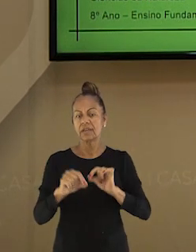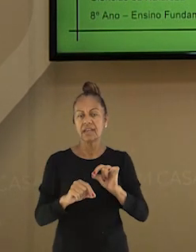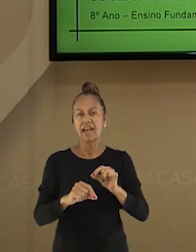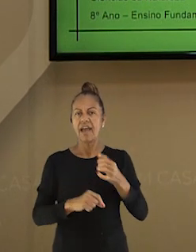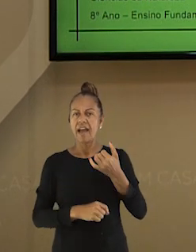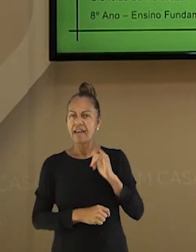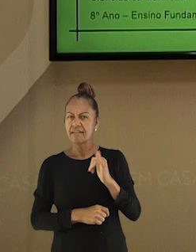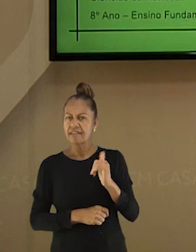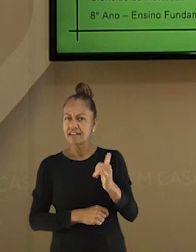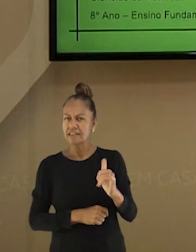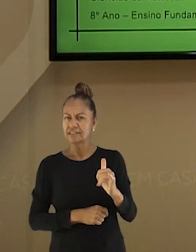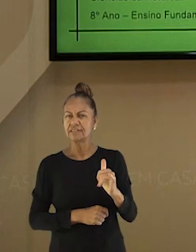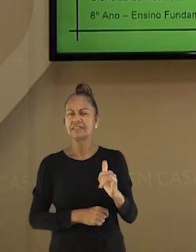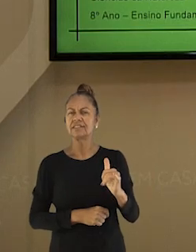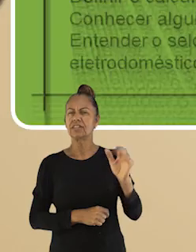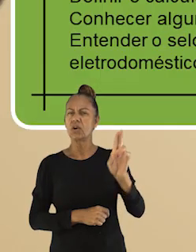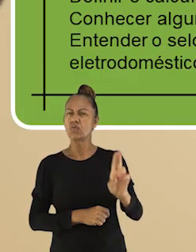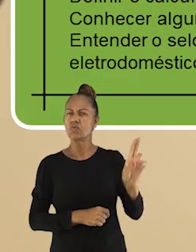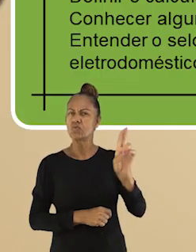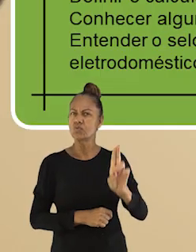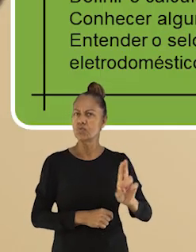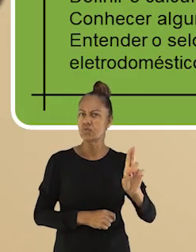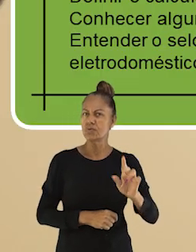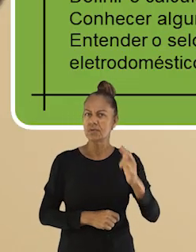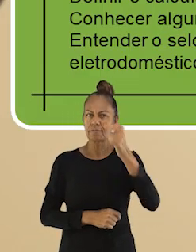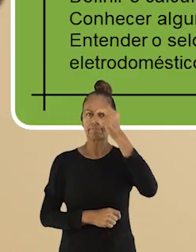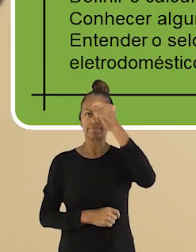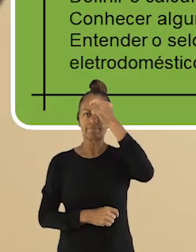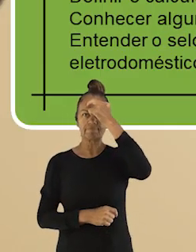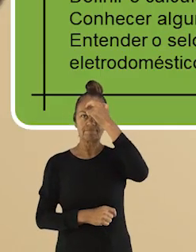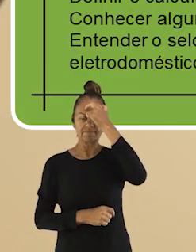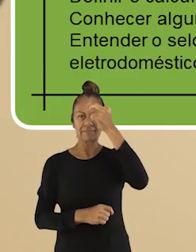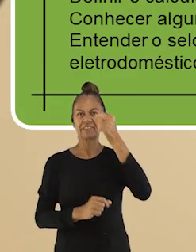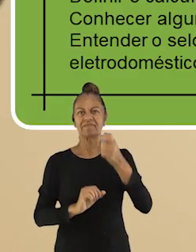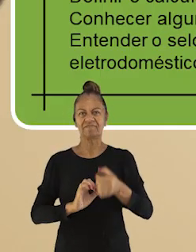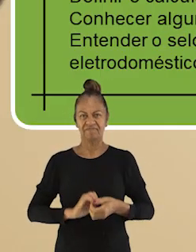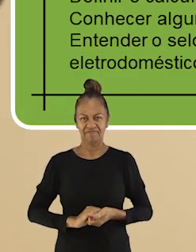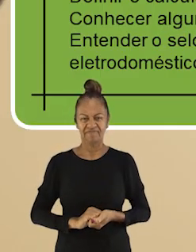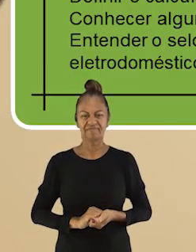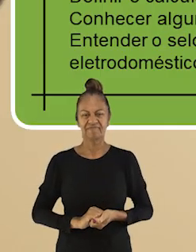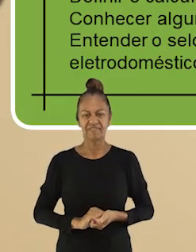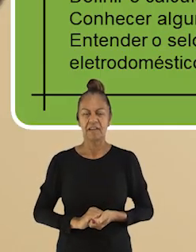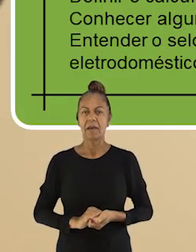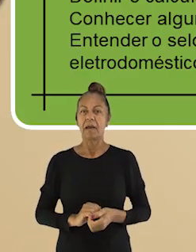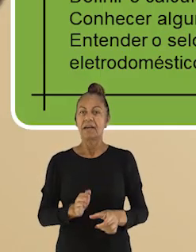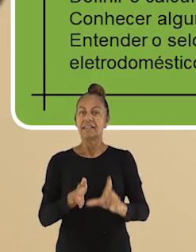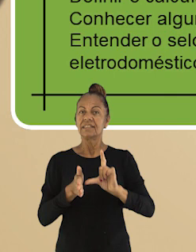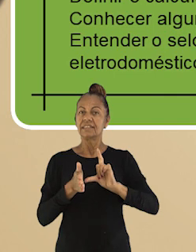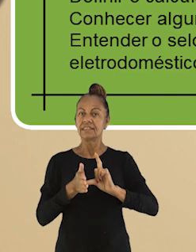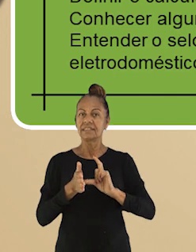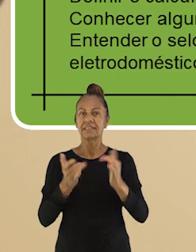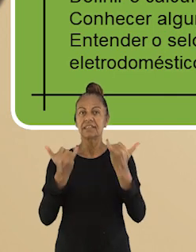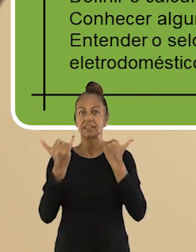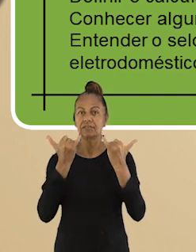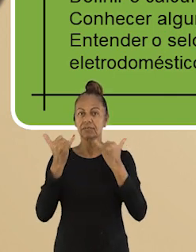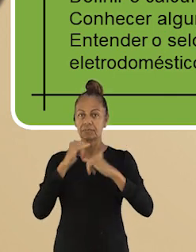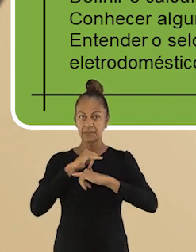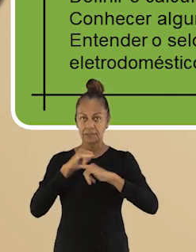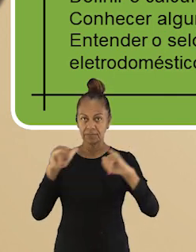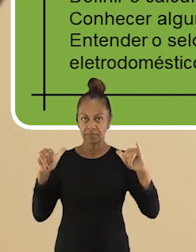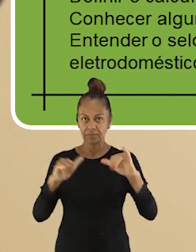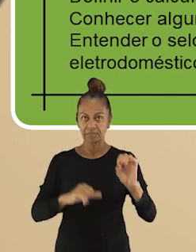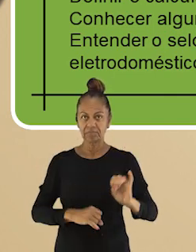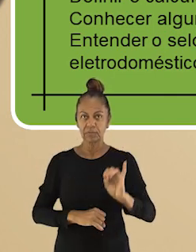energia elétrica. Antes de começar, vou passar algumas informações importantes. Essa